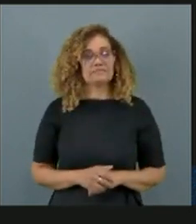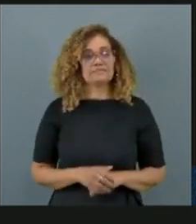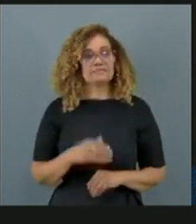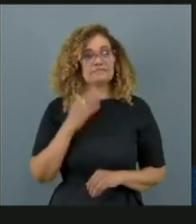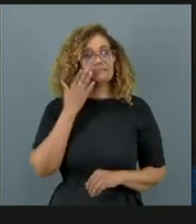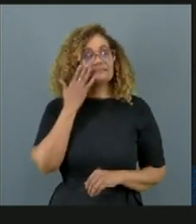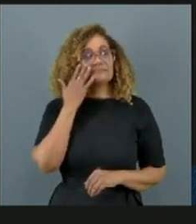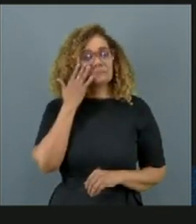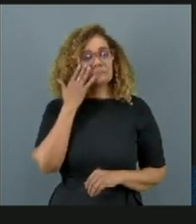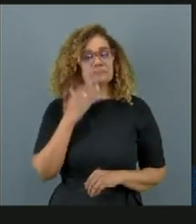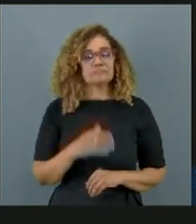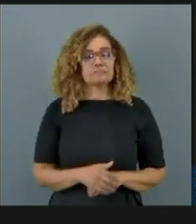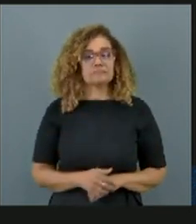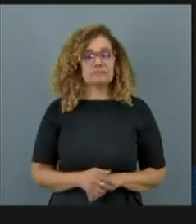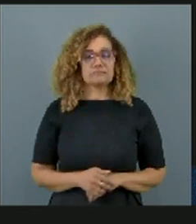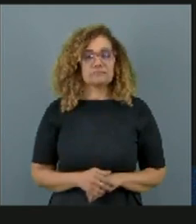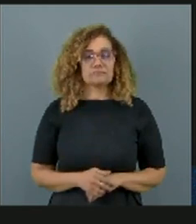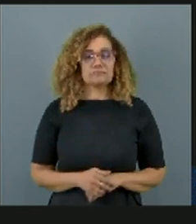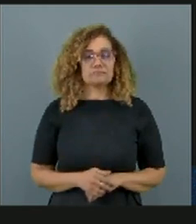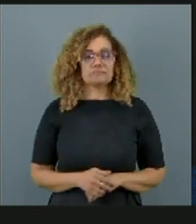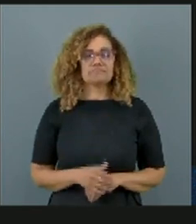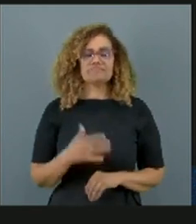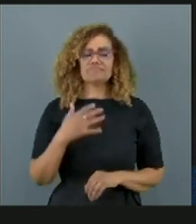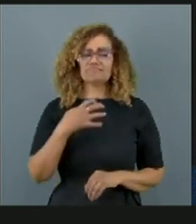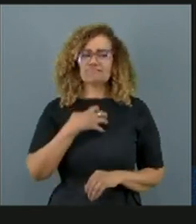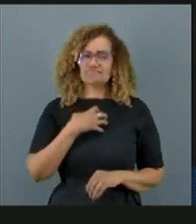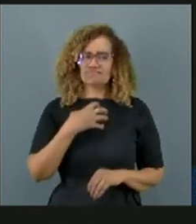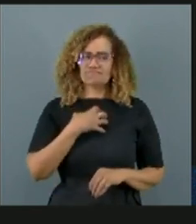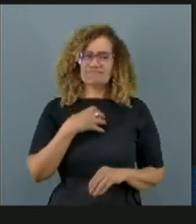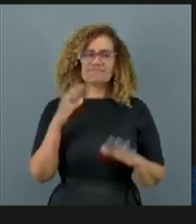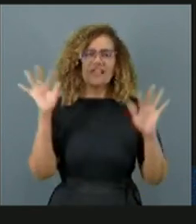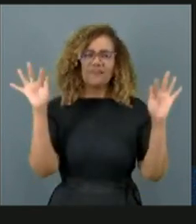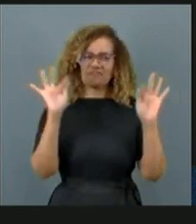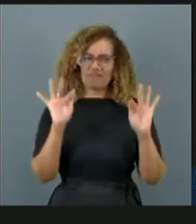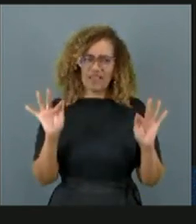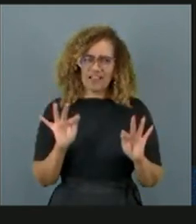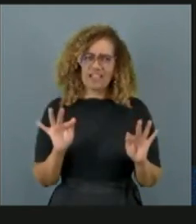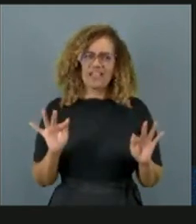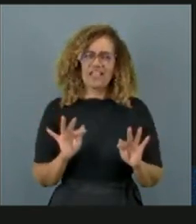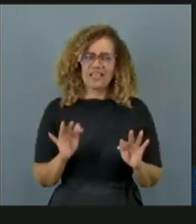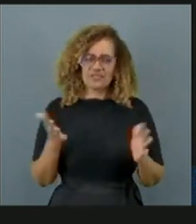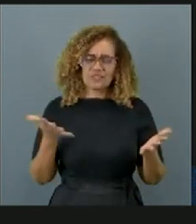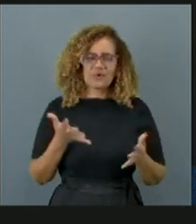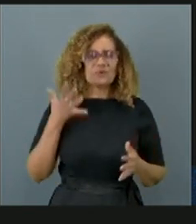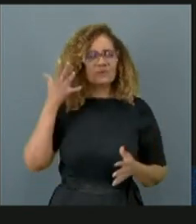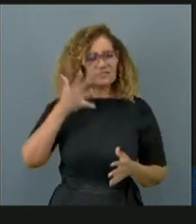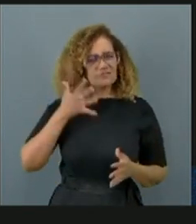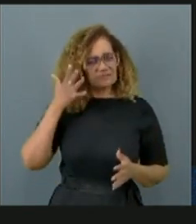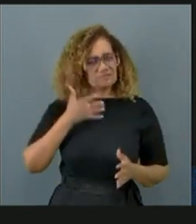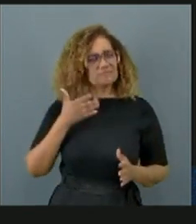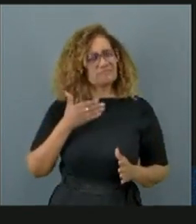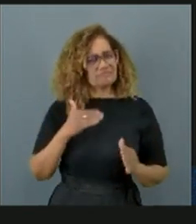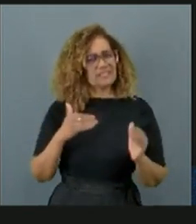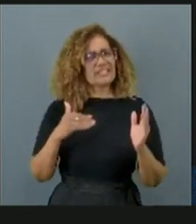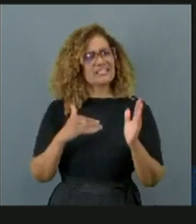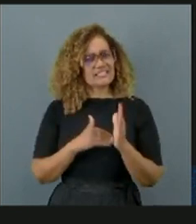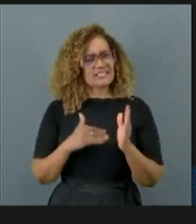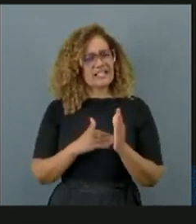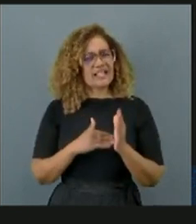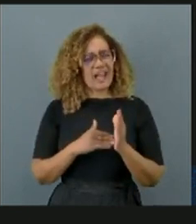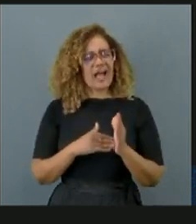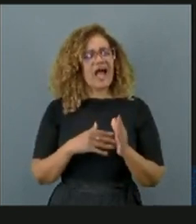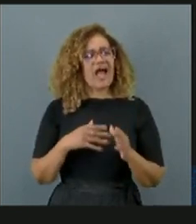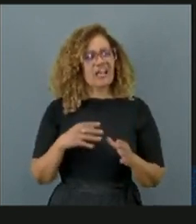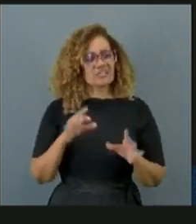Eu estou muito feliz com a oportunidade de trazer aqui ao Senado uma situação muito especial,